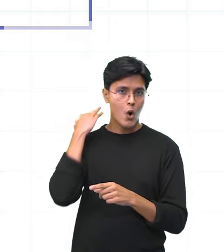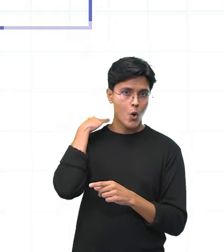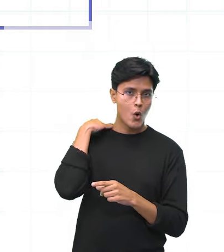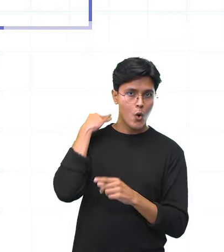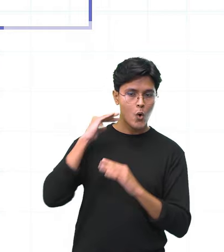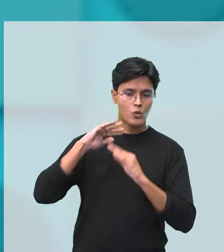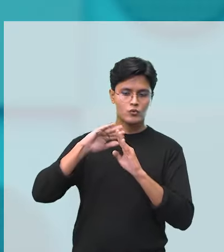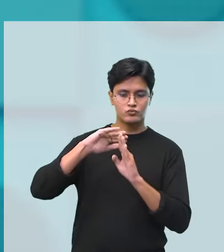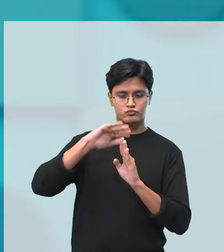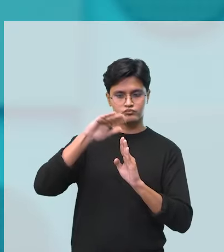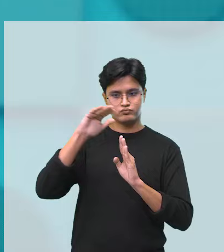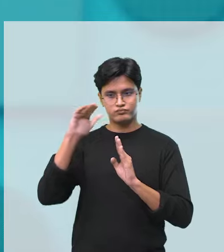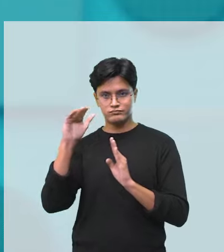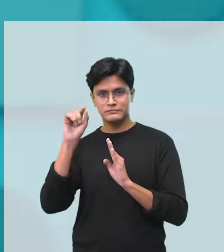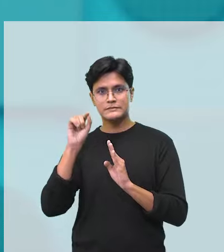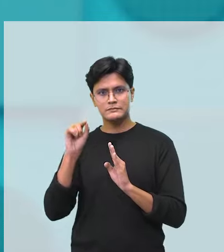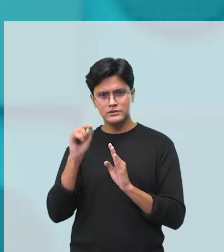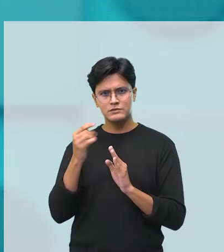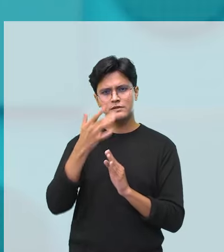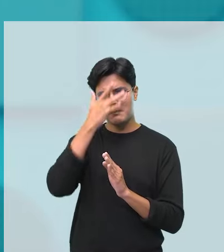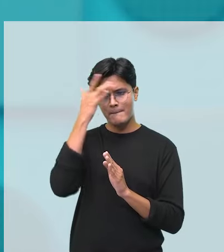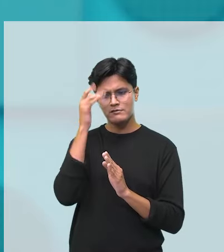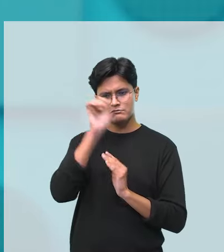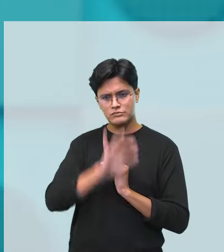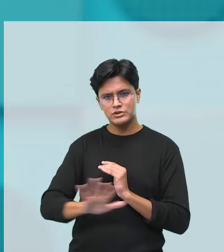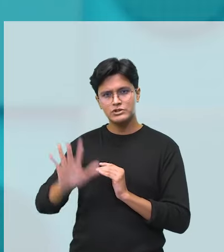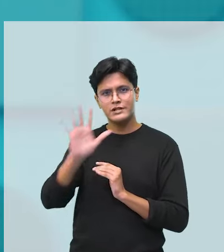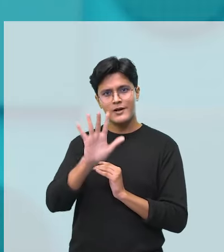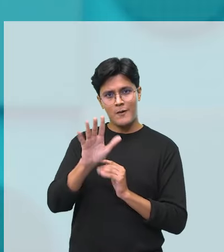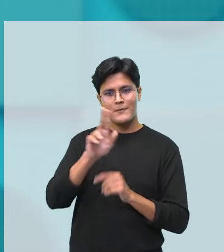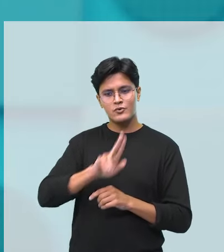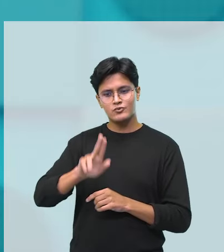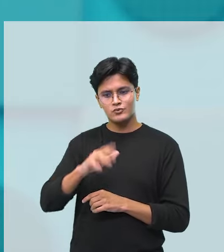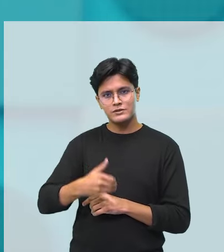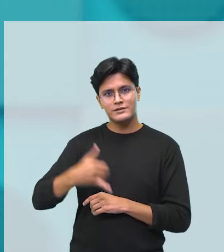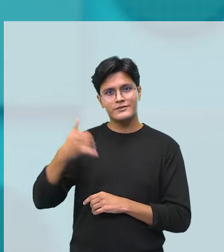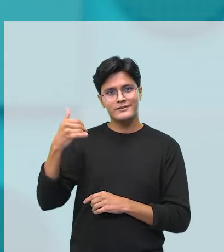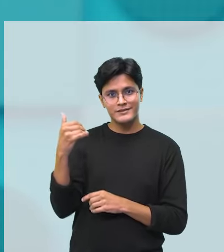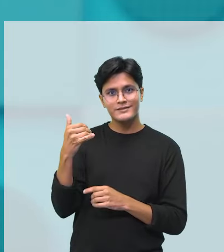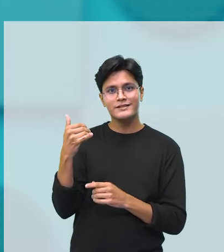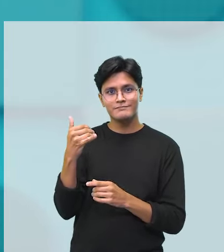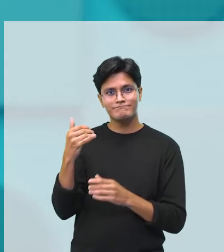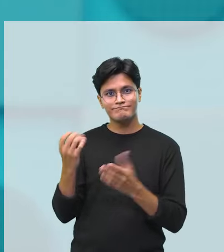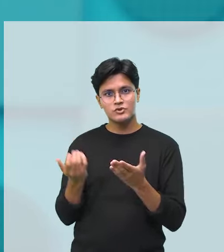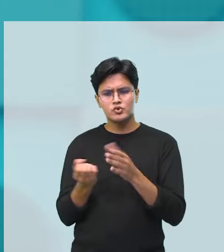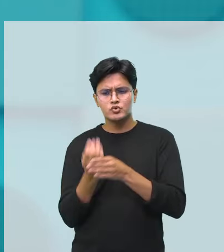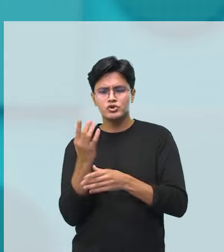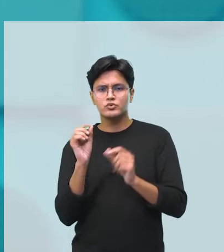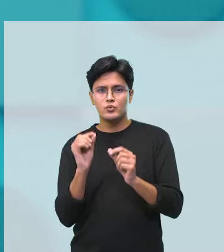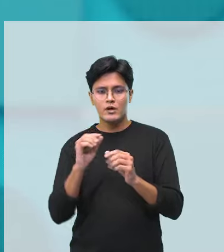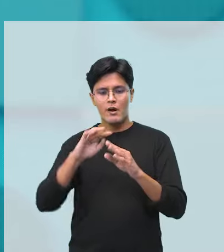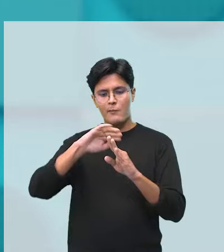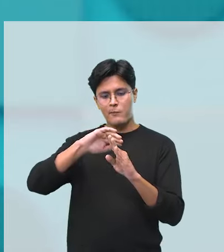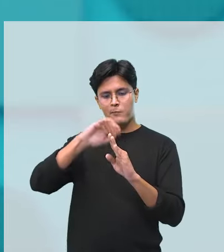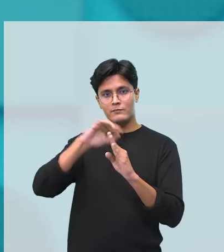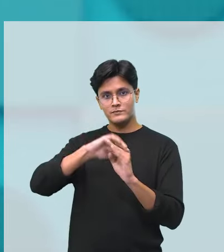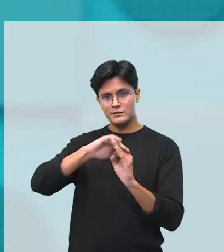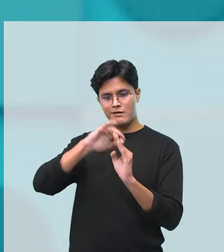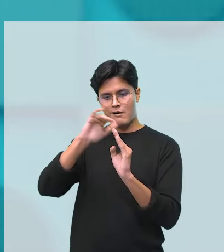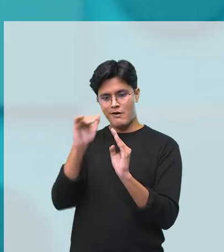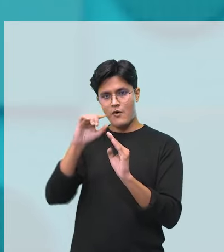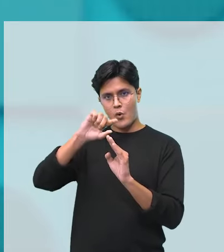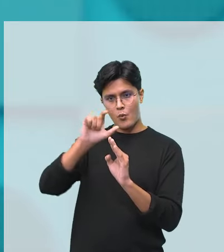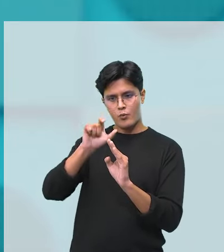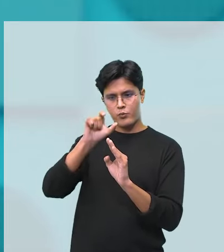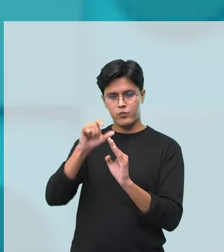crianças, das pessoas em si, devido ao excesso de tela, tá criando um catombinho bem aqui, né? Então por quê? Porque